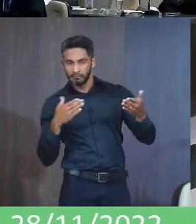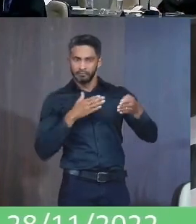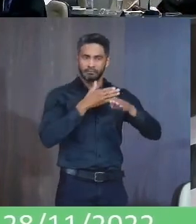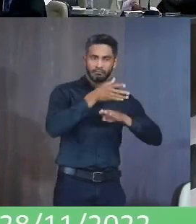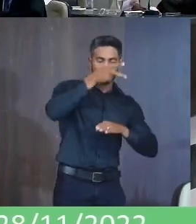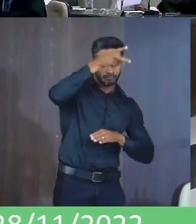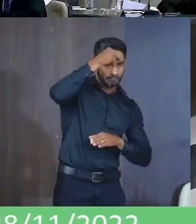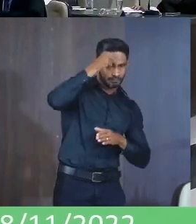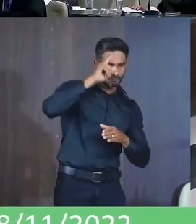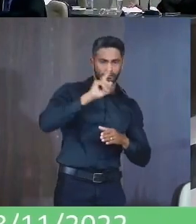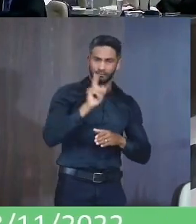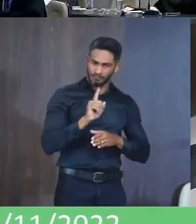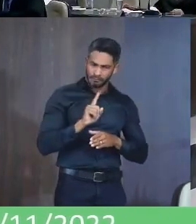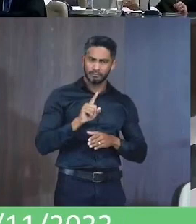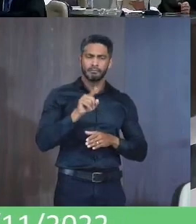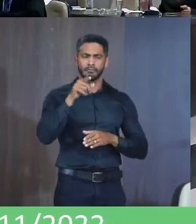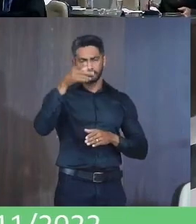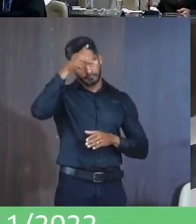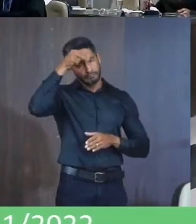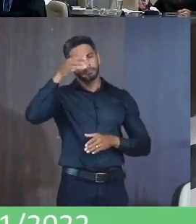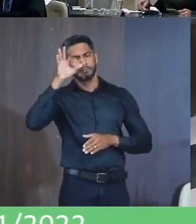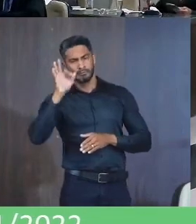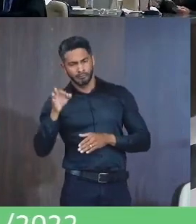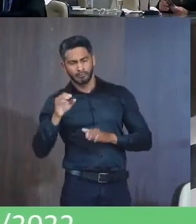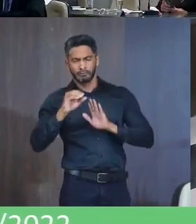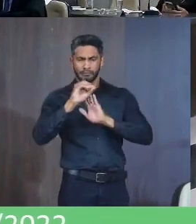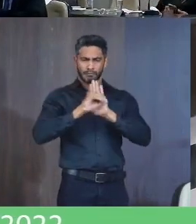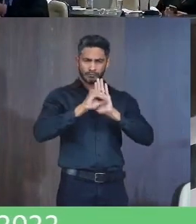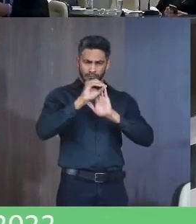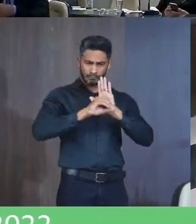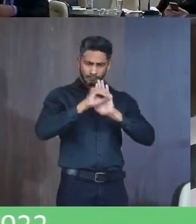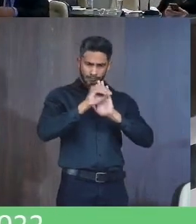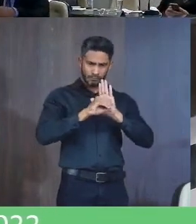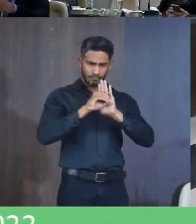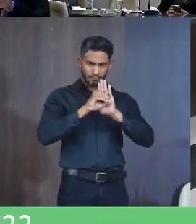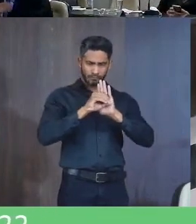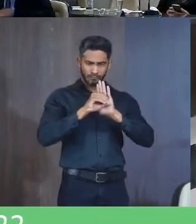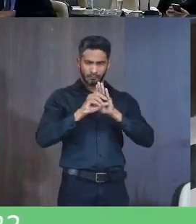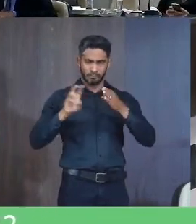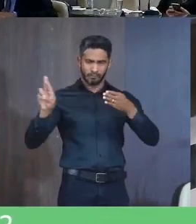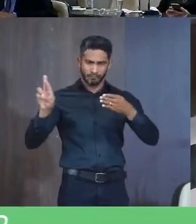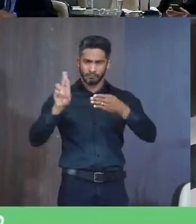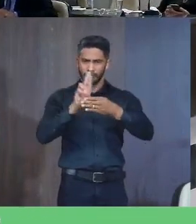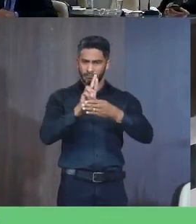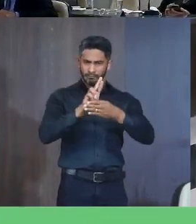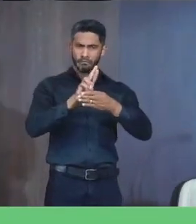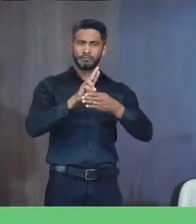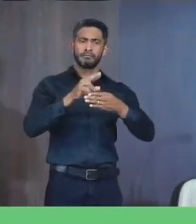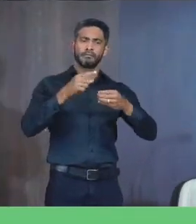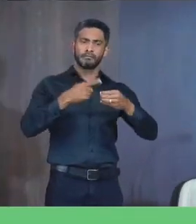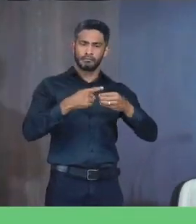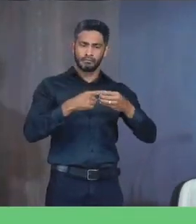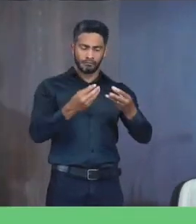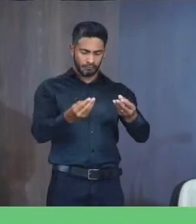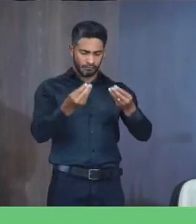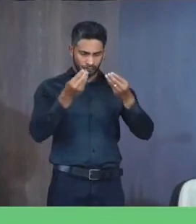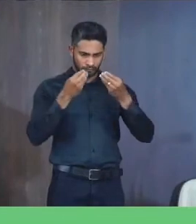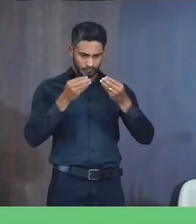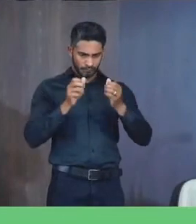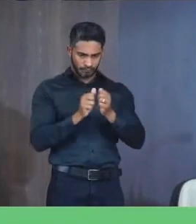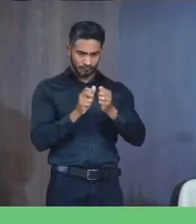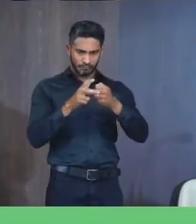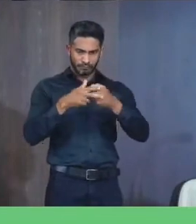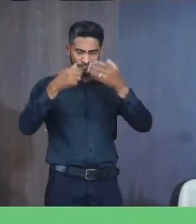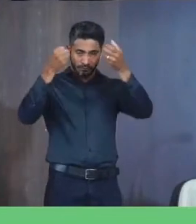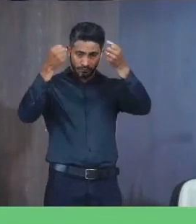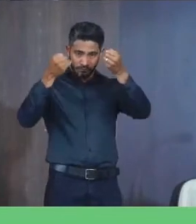prefeitura Não A prefeitura está certa Mandei um ofício Para a procuradora Do município Aí Mandou para mim No meu gabinete